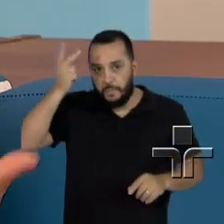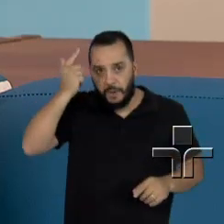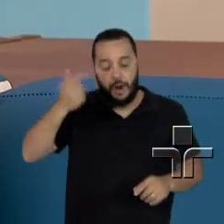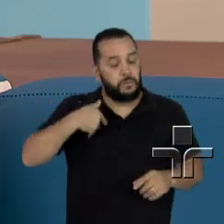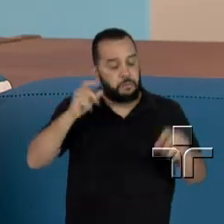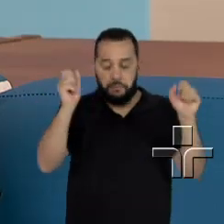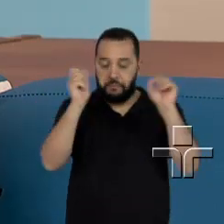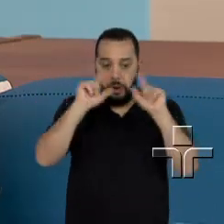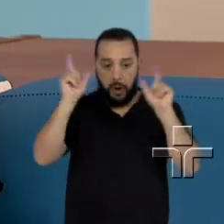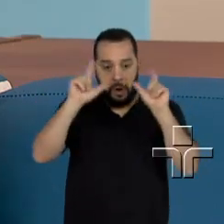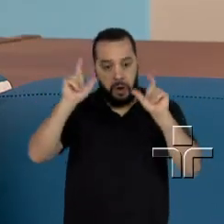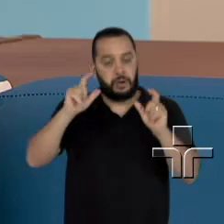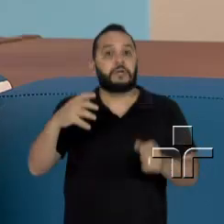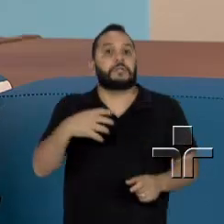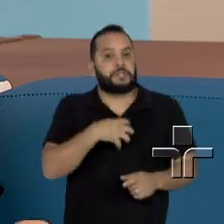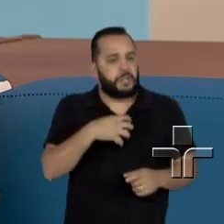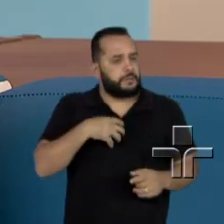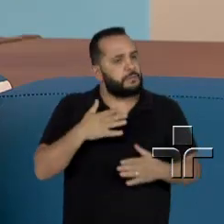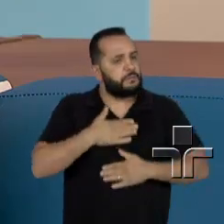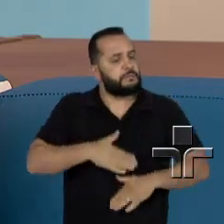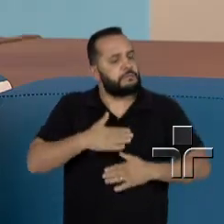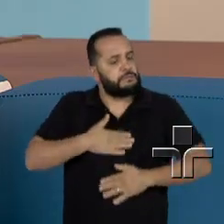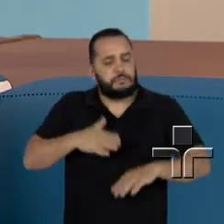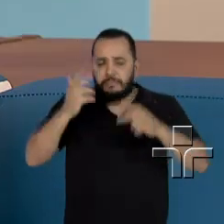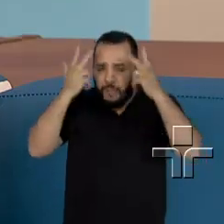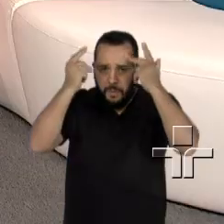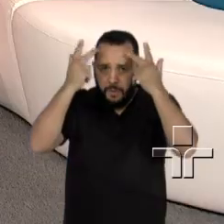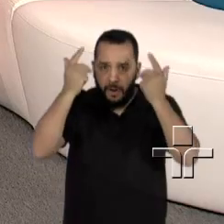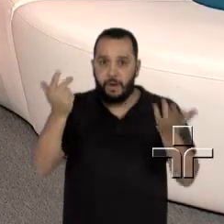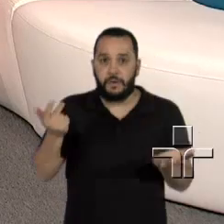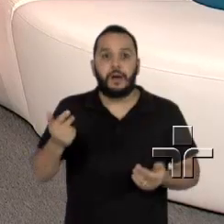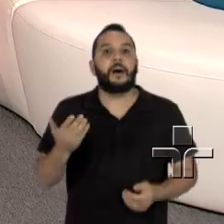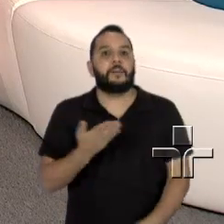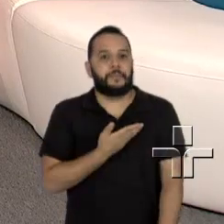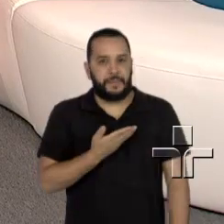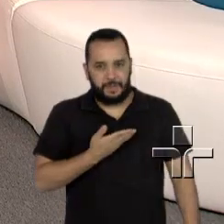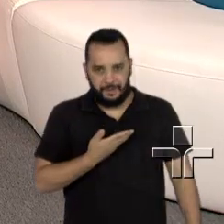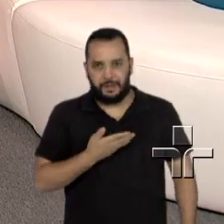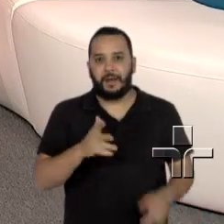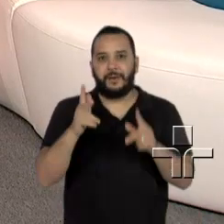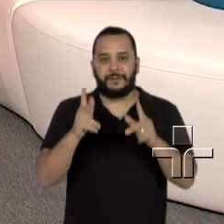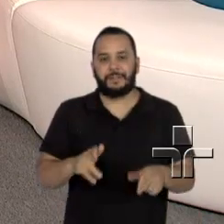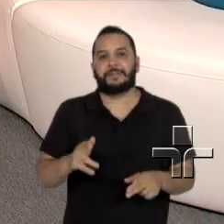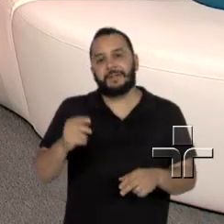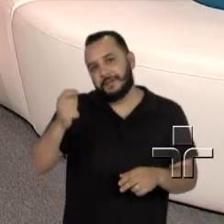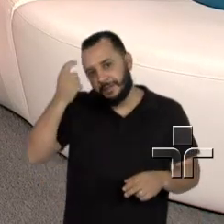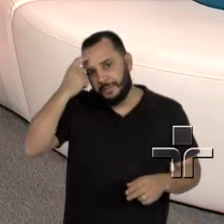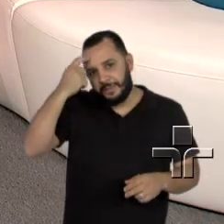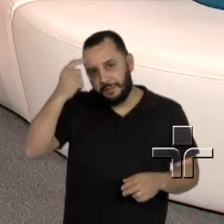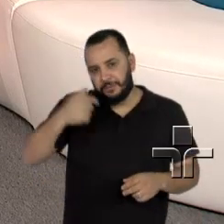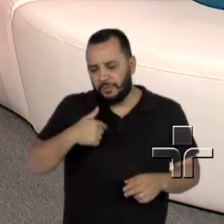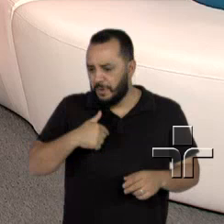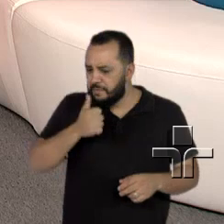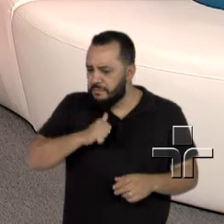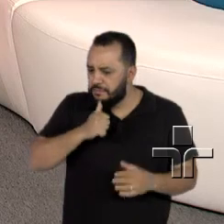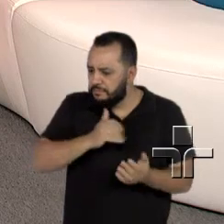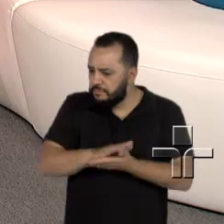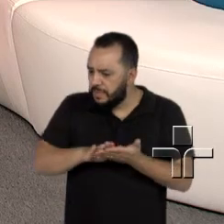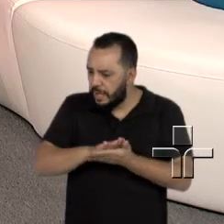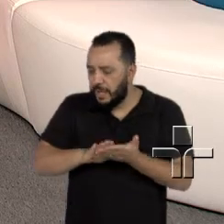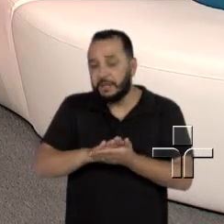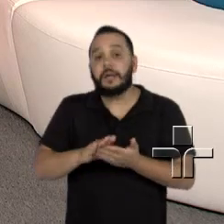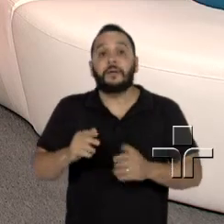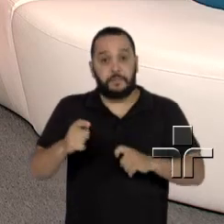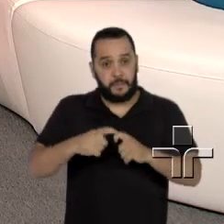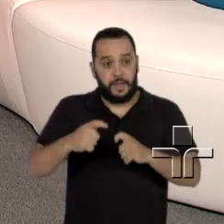inesperado, porém, de uma forma bem tranquila para ela também. Eu tenho uma amiga que aconteceu isso, achou que estivesse na menopausa, aí o médico até indicou um ultrassom, porque achou